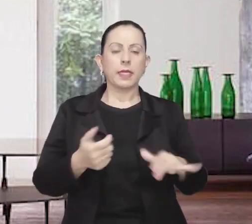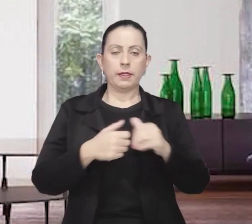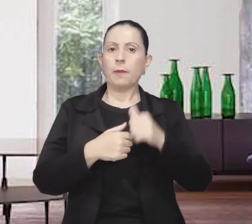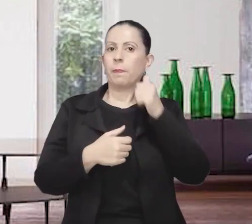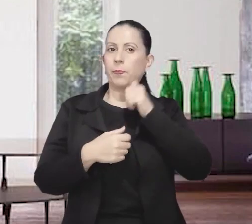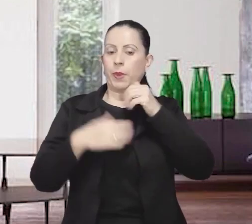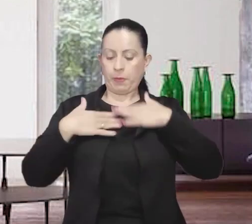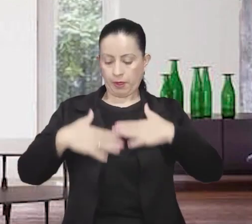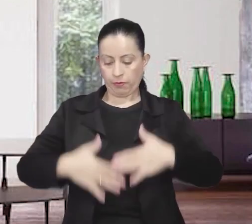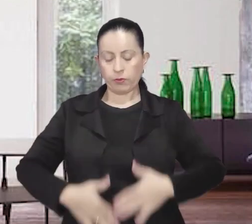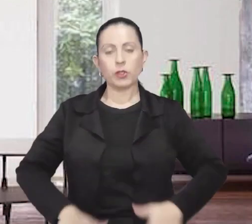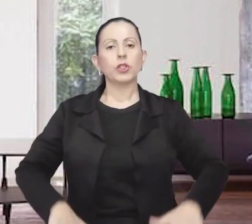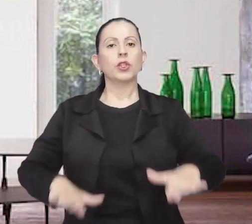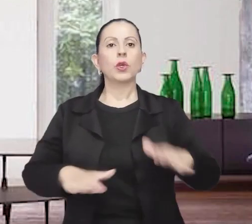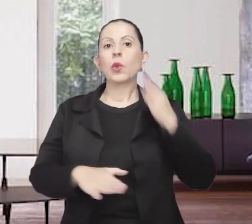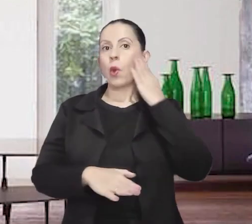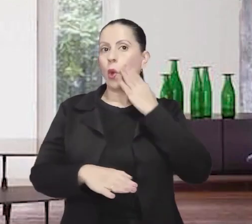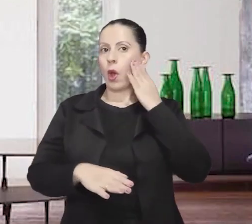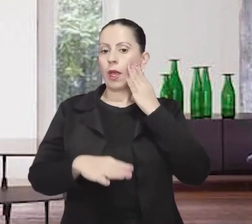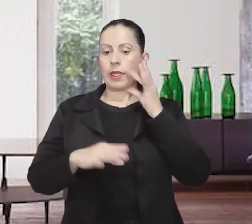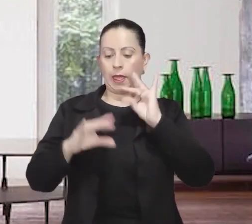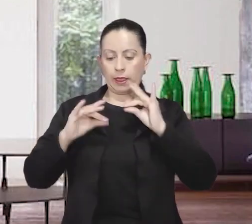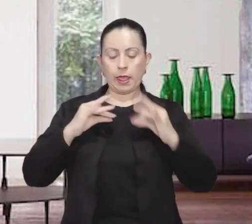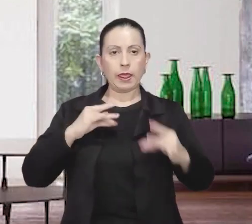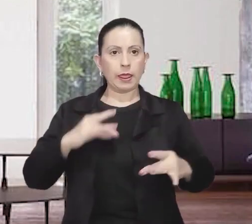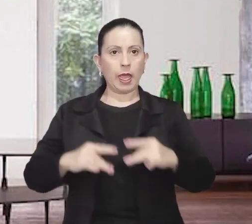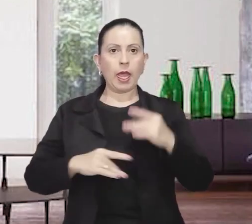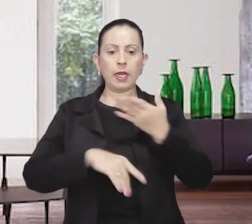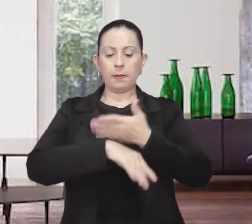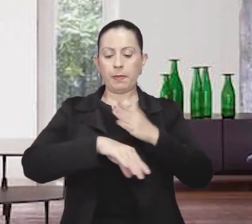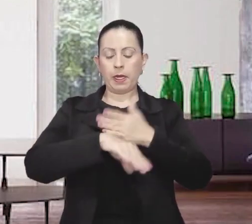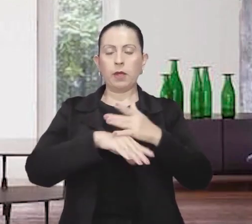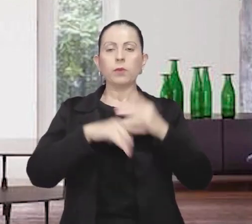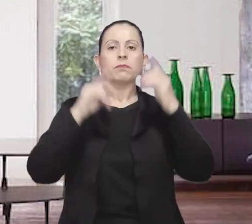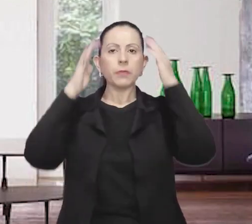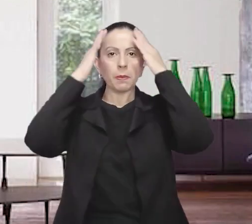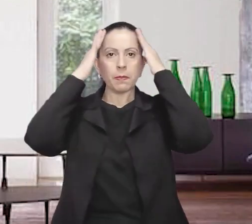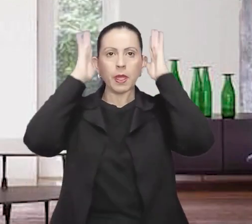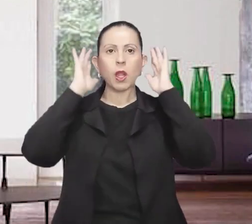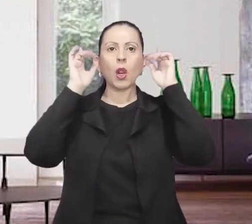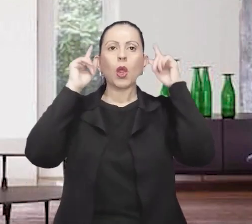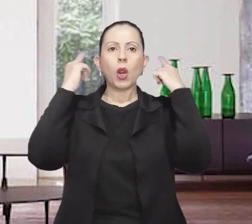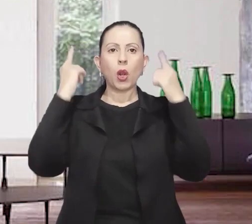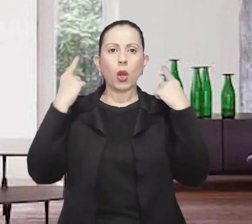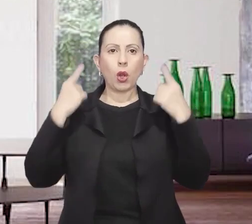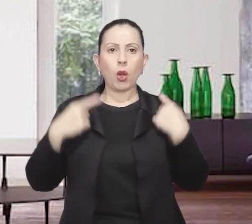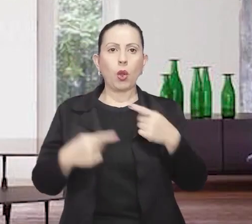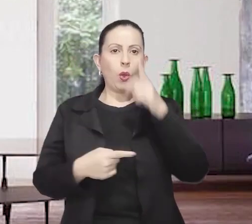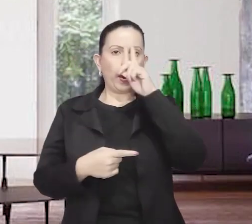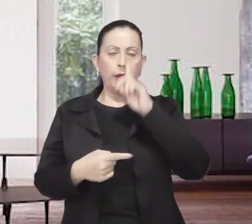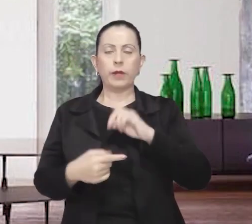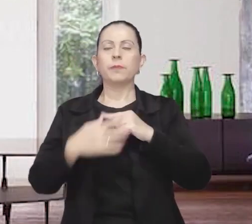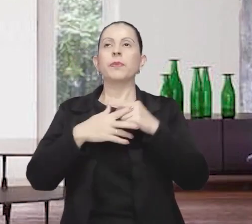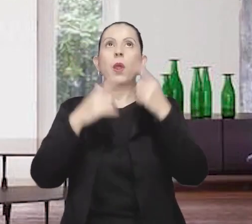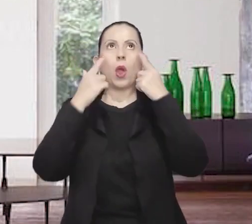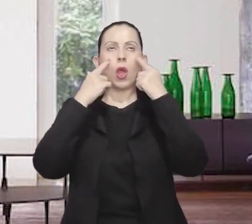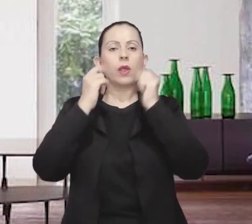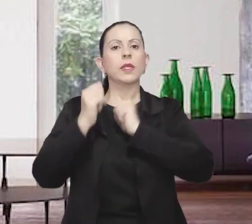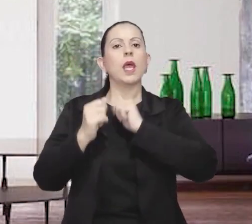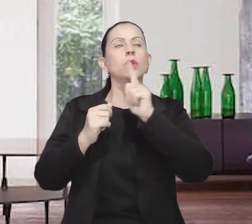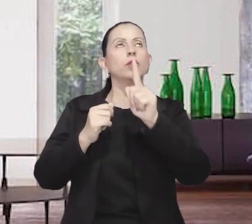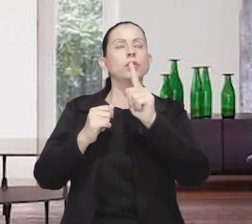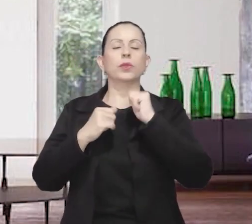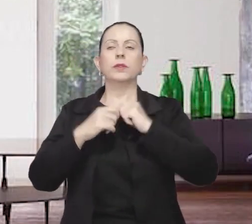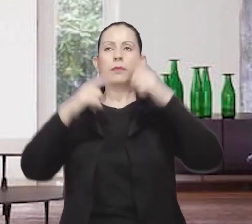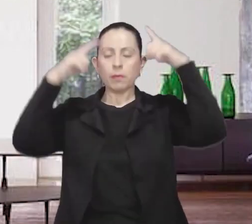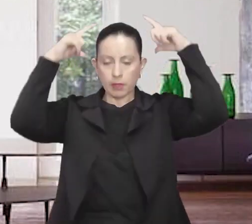toda arrumadinha, com um vestido rosa com detalhes em branco. Seus cabelos são loiros encaracolados e seus olhos